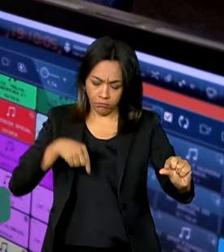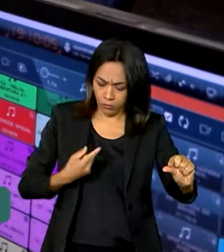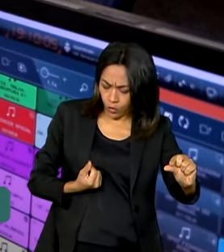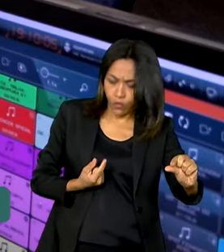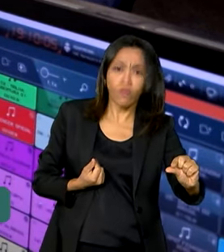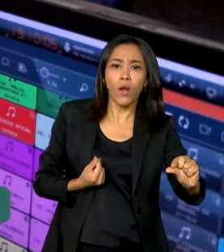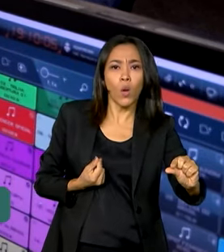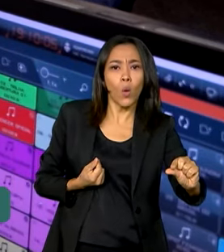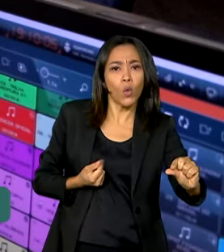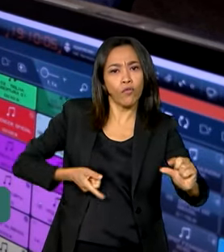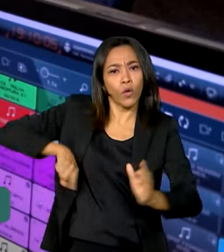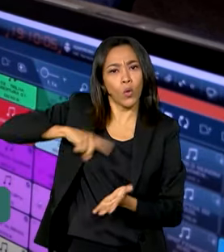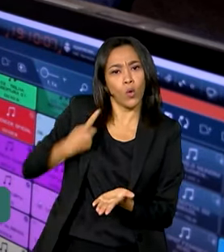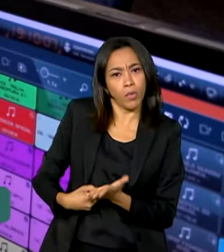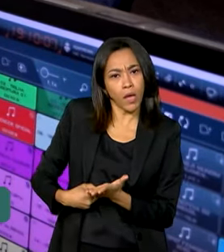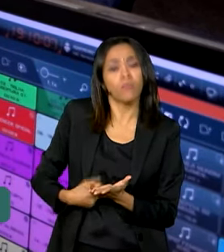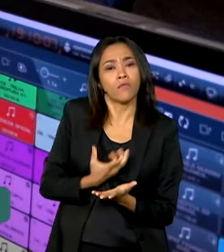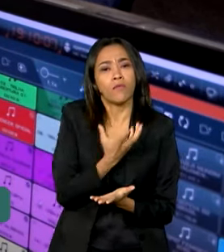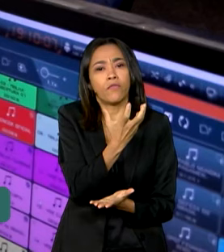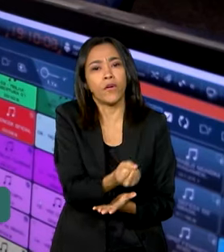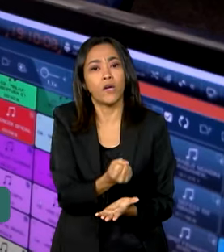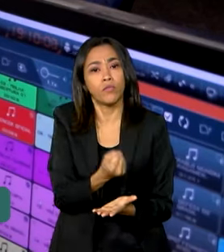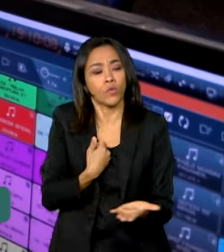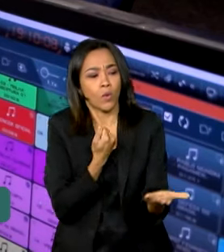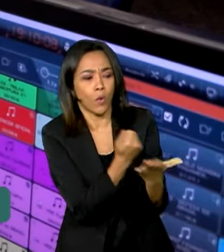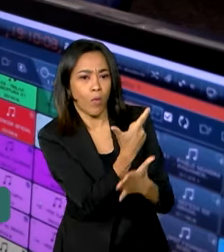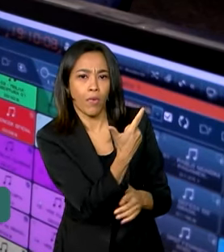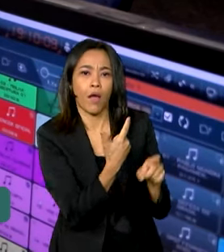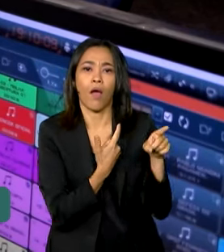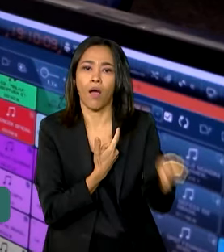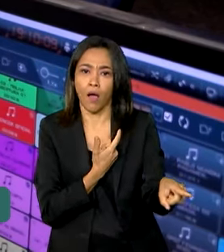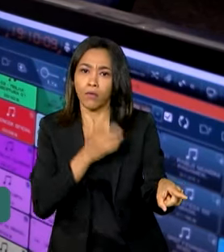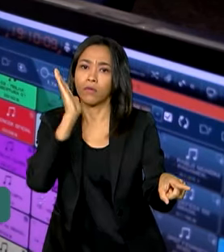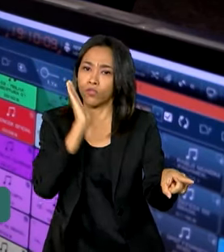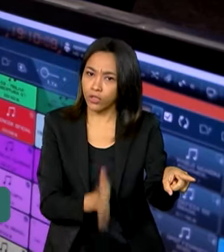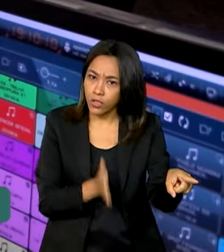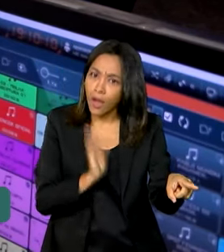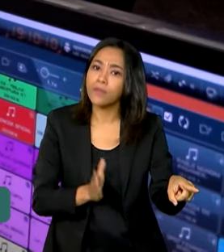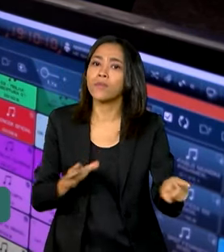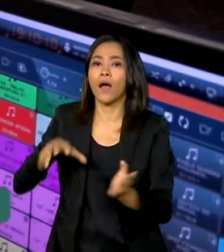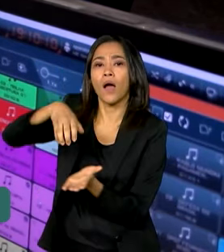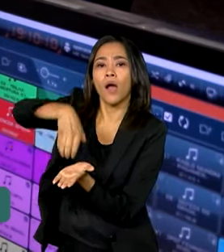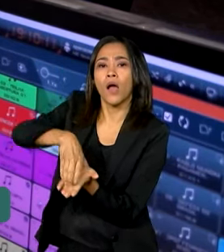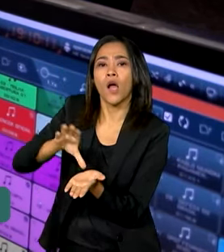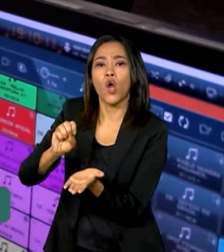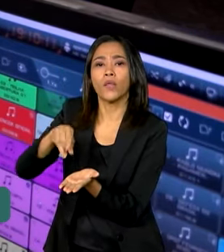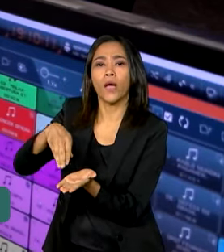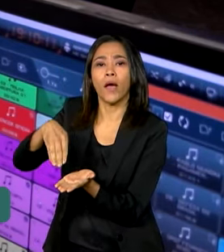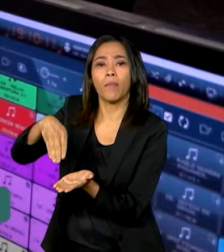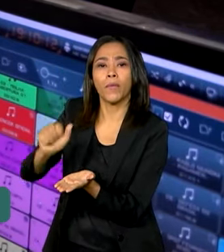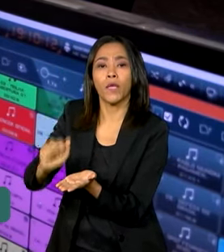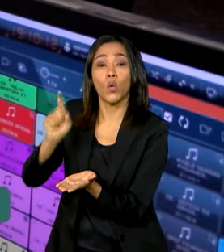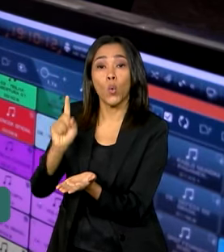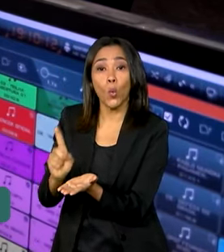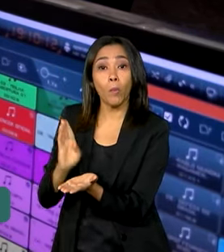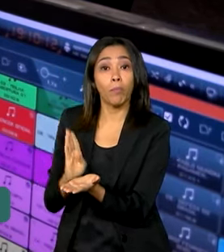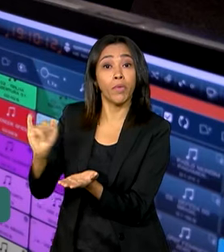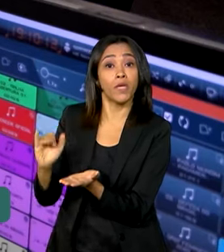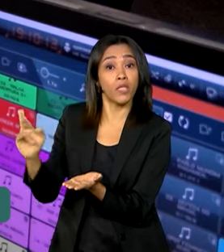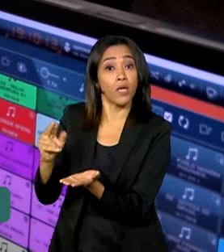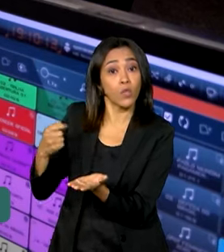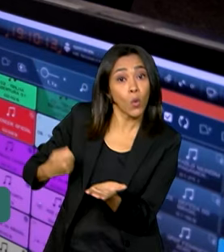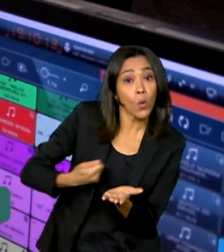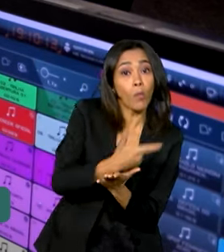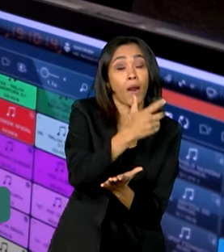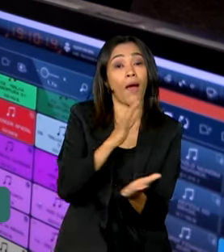estabelecido, nós vamos garantir que vamos comprar. Já está disponibilizado para a Conab um bilhão de reais. Podemos comprar